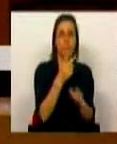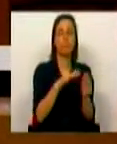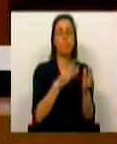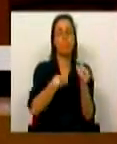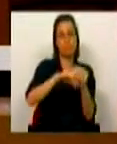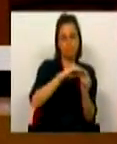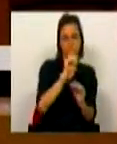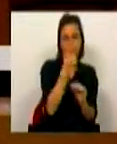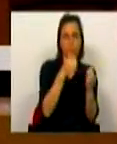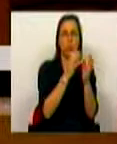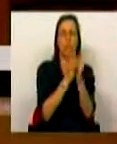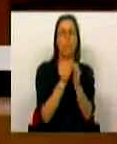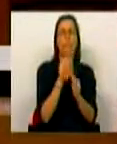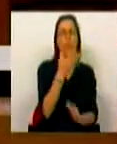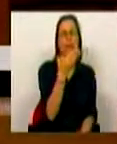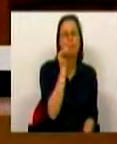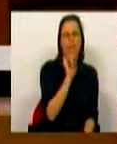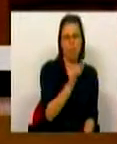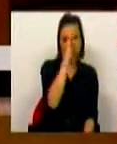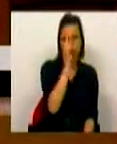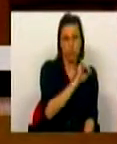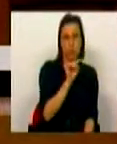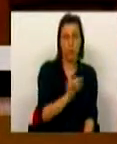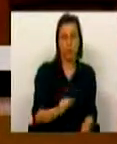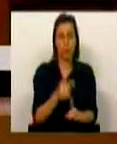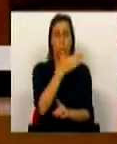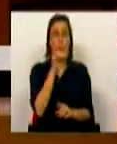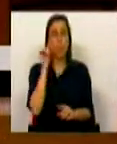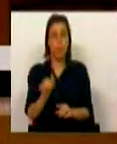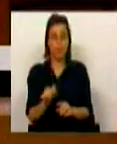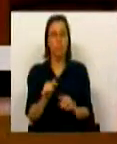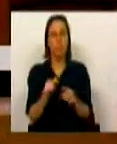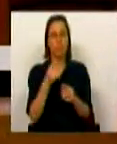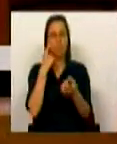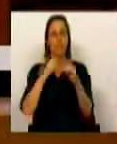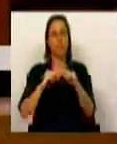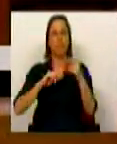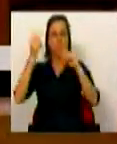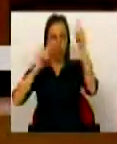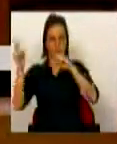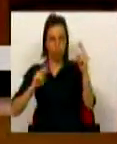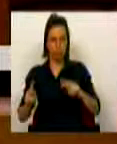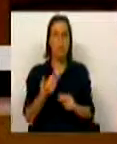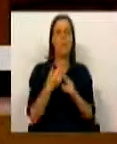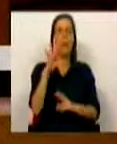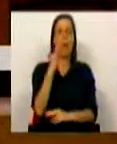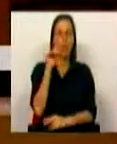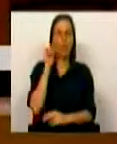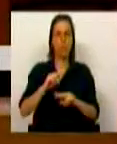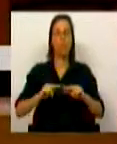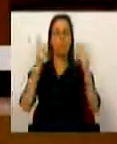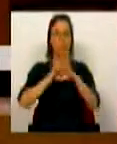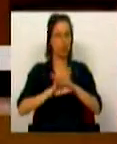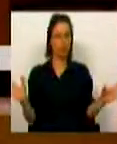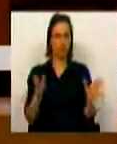extraordinárias num total de mais de 7 mil docentes. 11 mil docentes foram reposicionados e mais de 40 mil progrediram